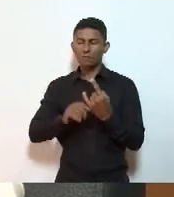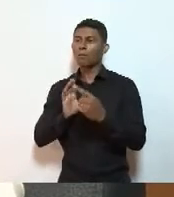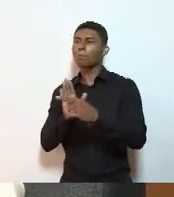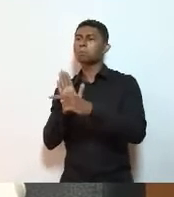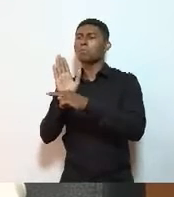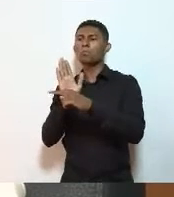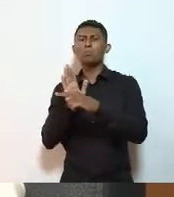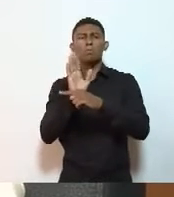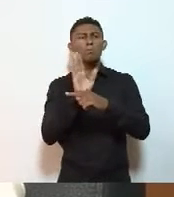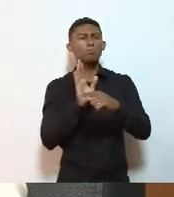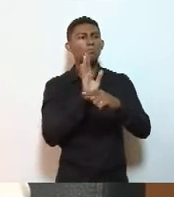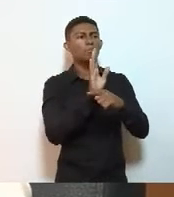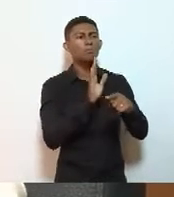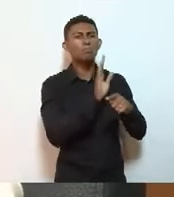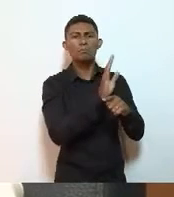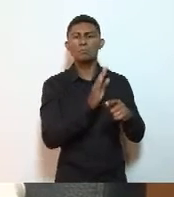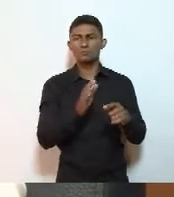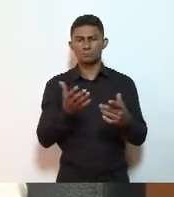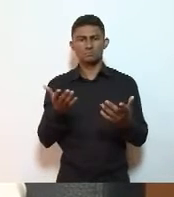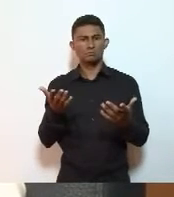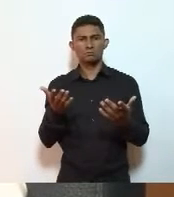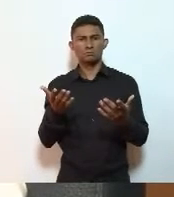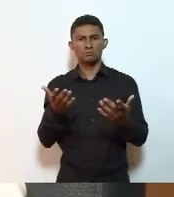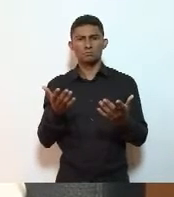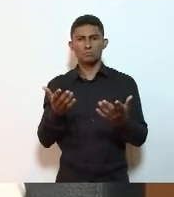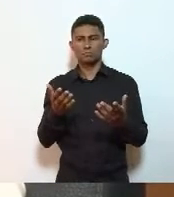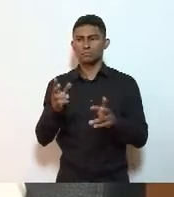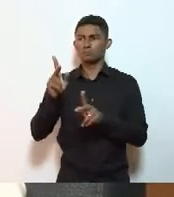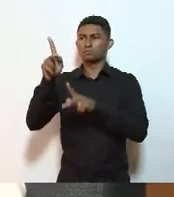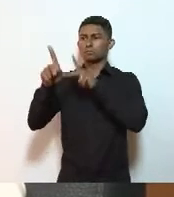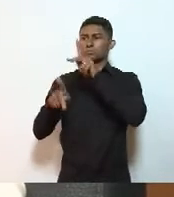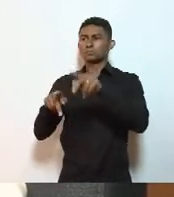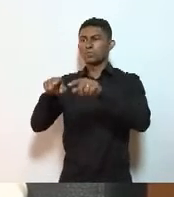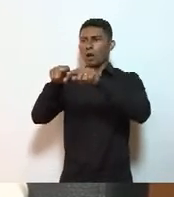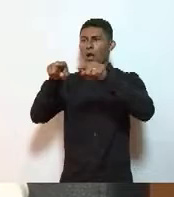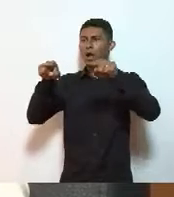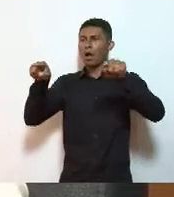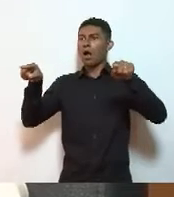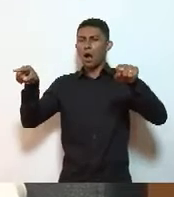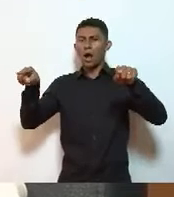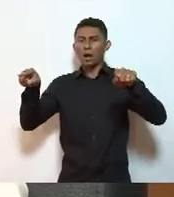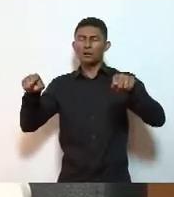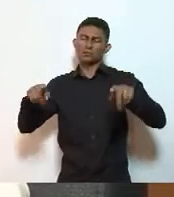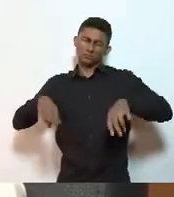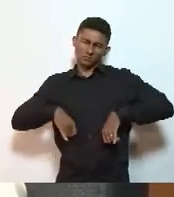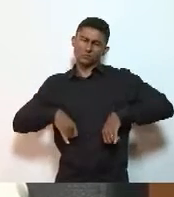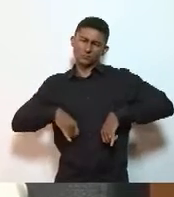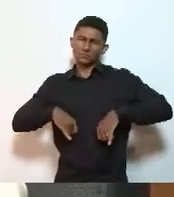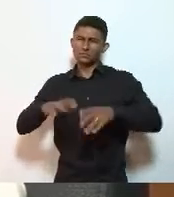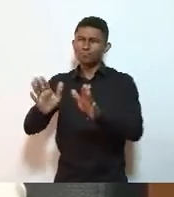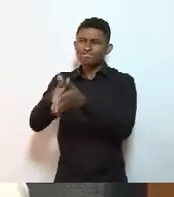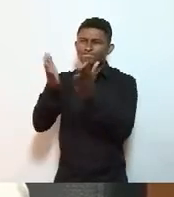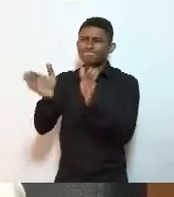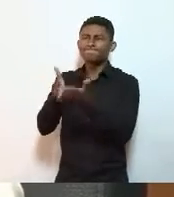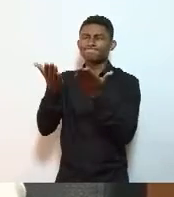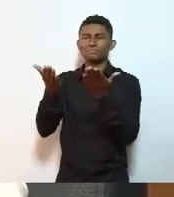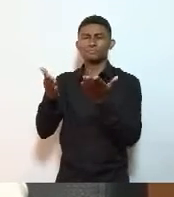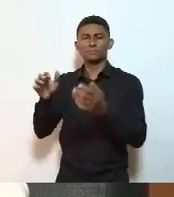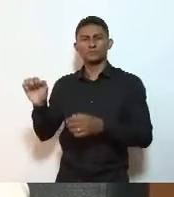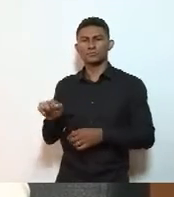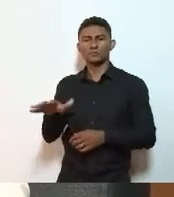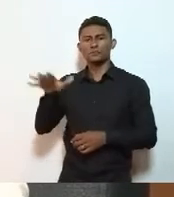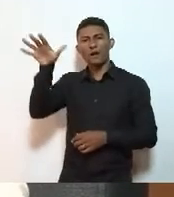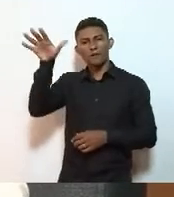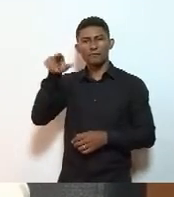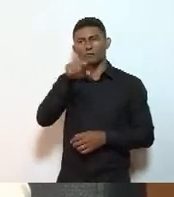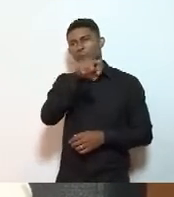fazendo algo para as populações em situação de vulnerabilidade, e muito em particular favelas e